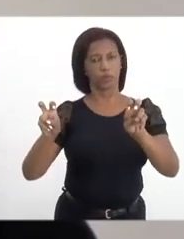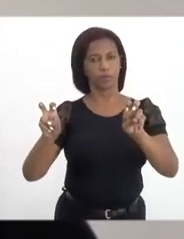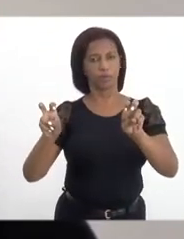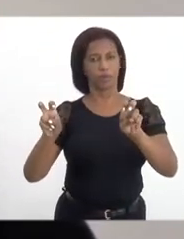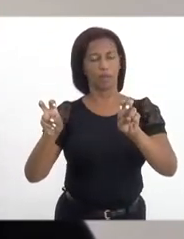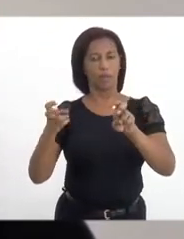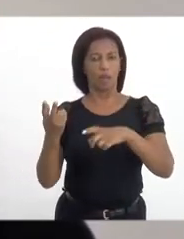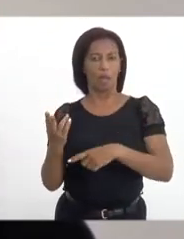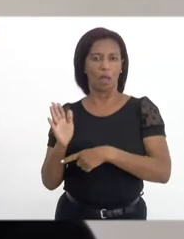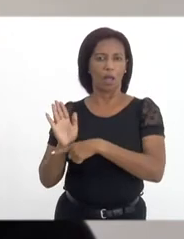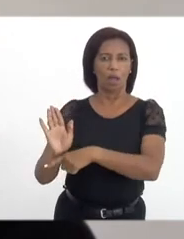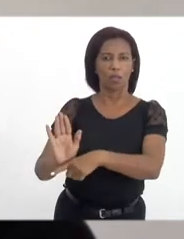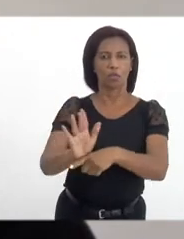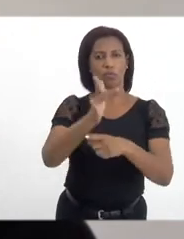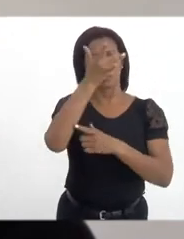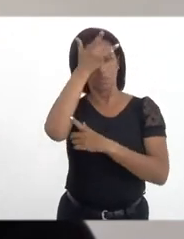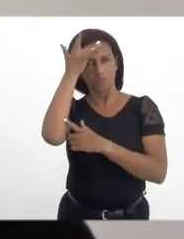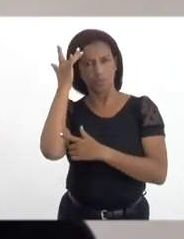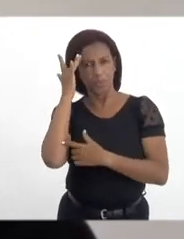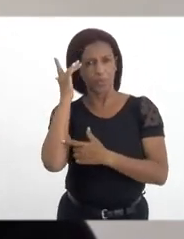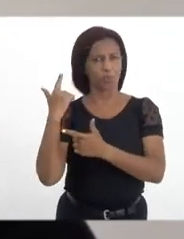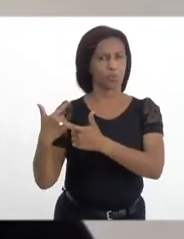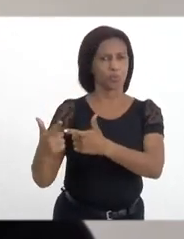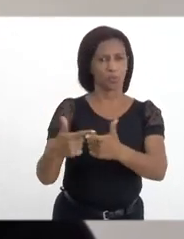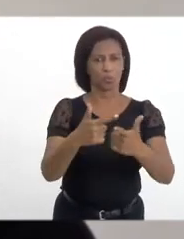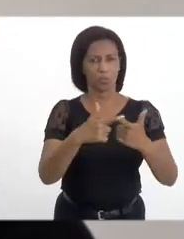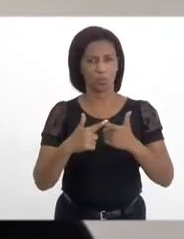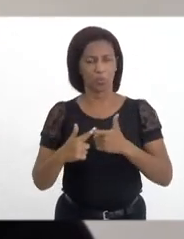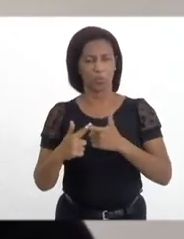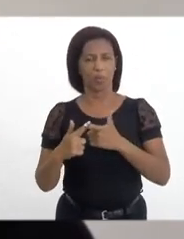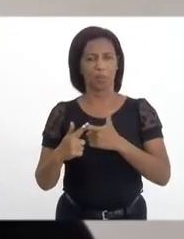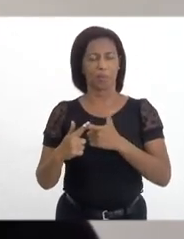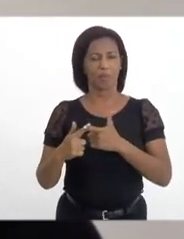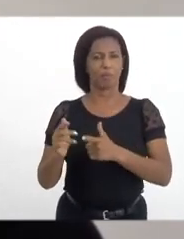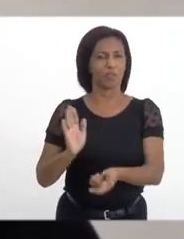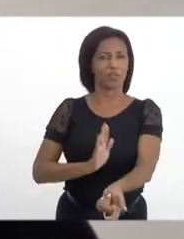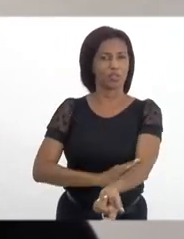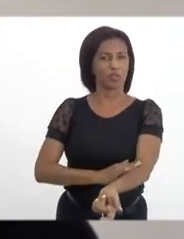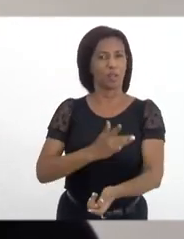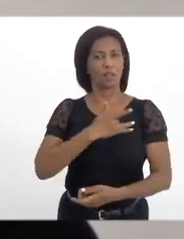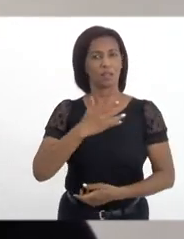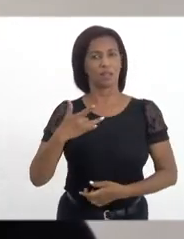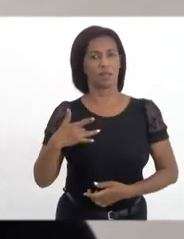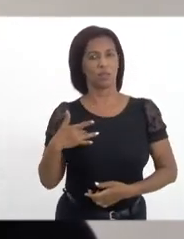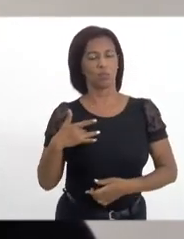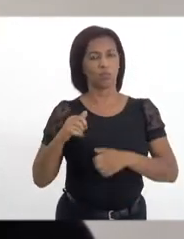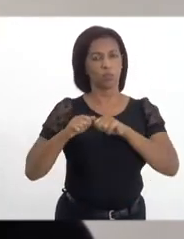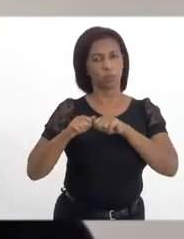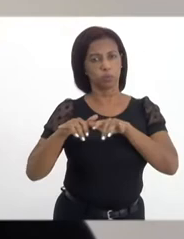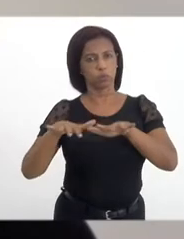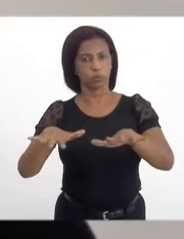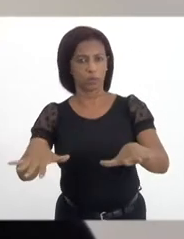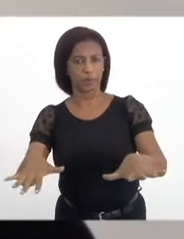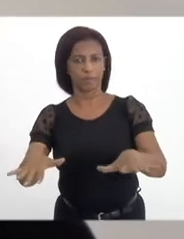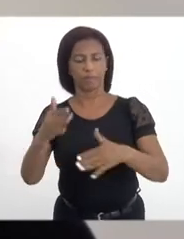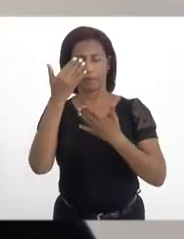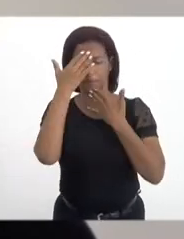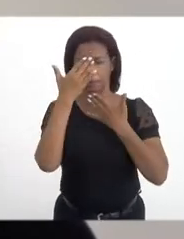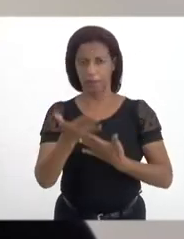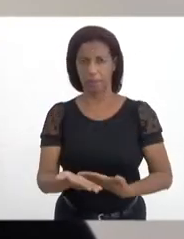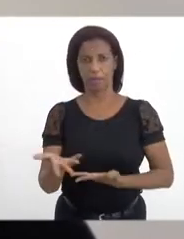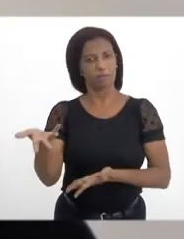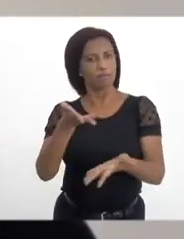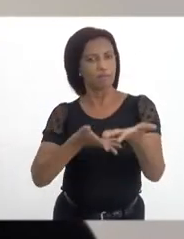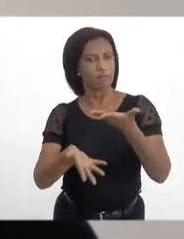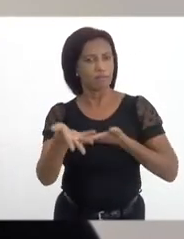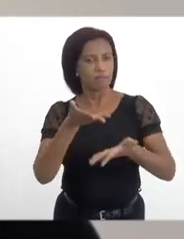o atendimento aos dependentes químicos pela rede de atenção à saúde durante a pandemia. Eu agradeço a